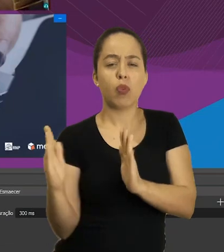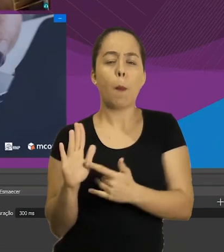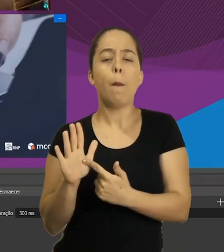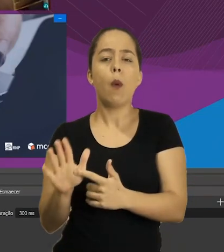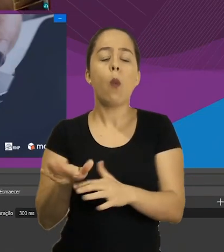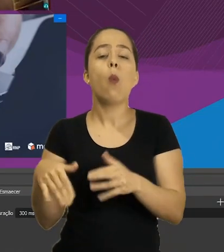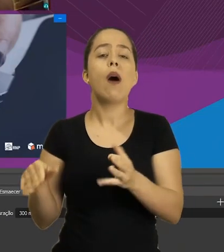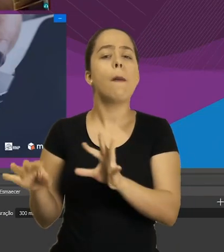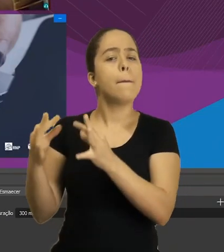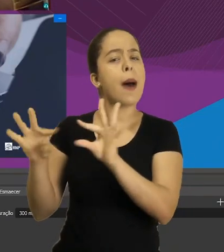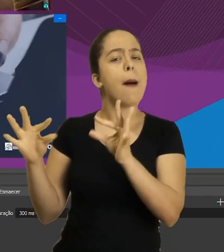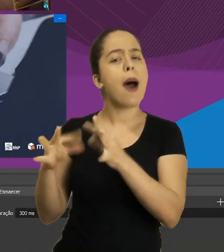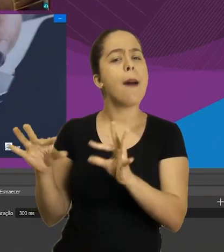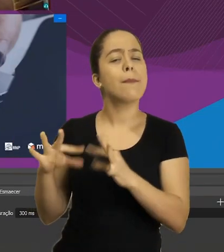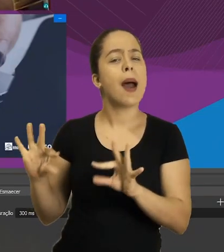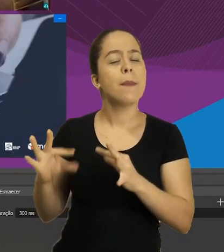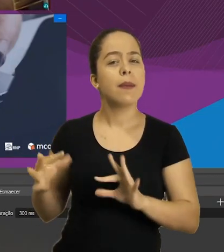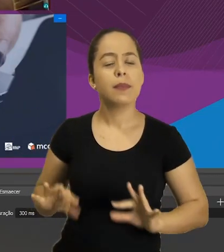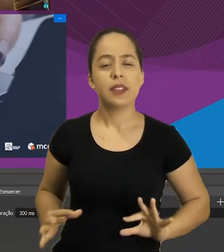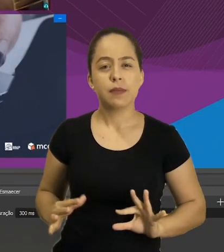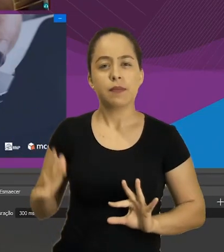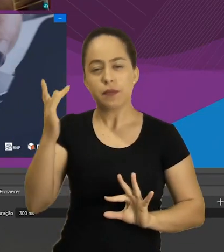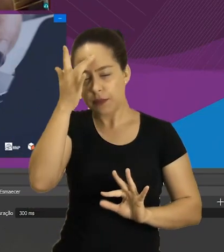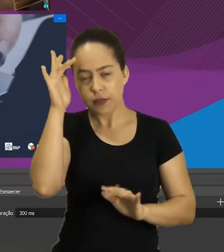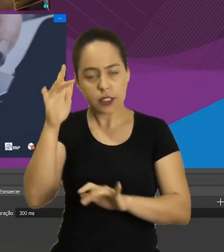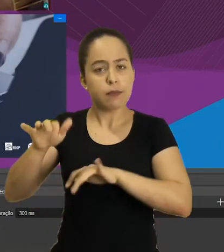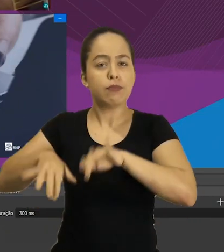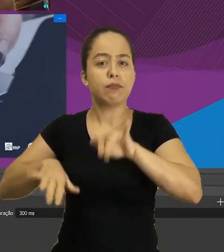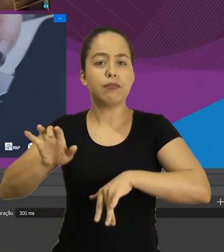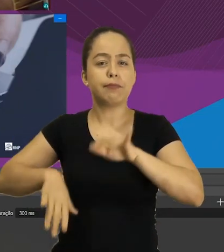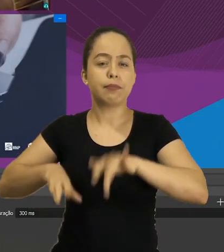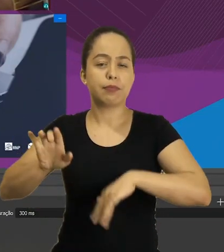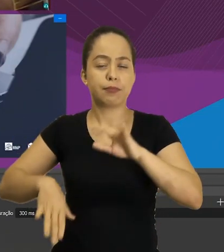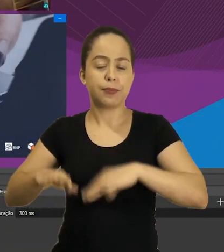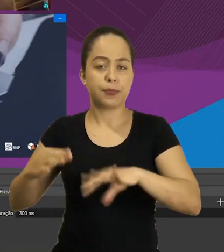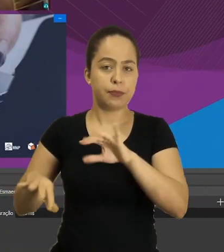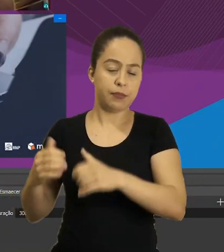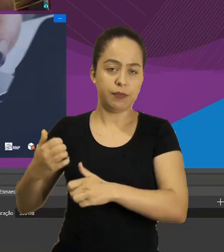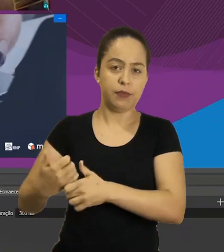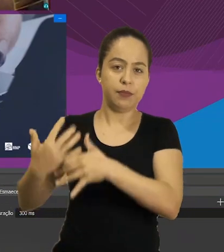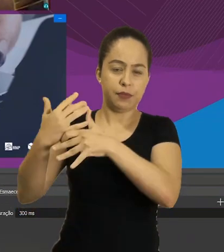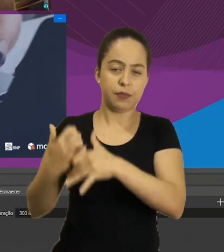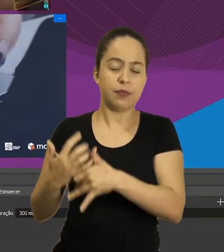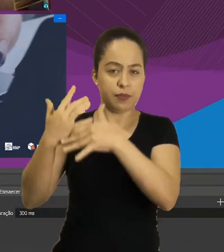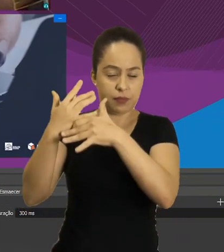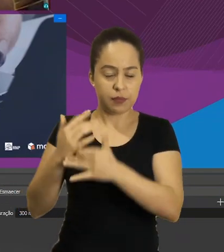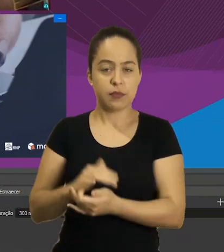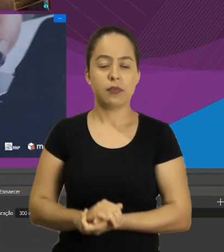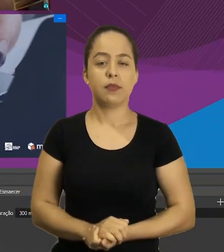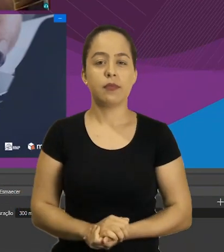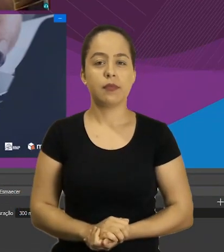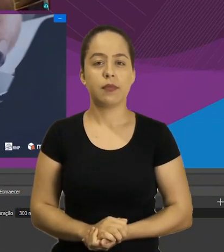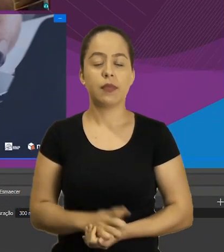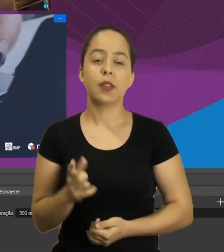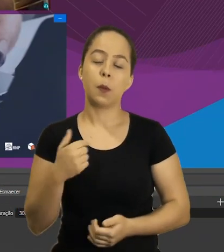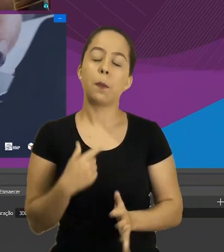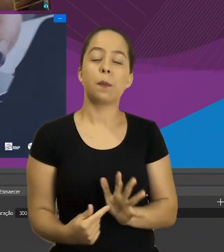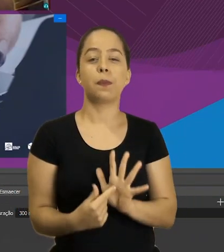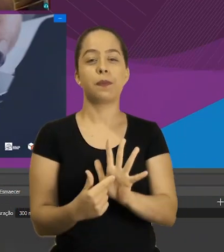as últimas frases que foram ditas no chat.